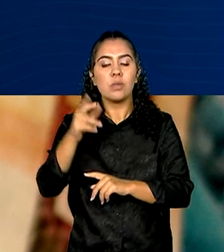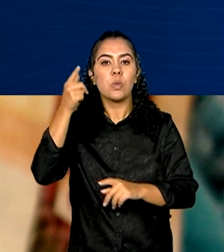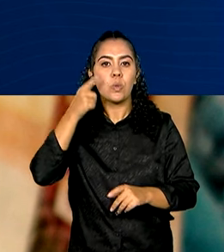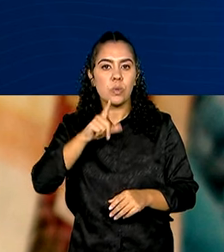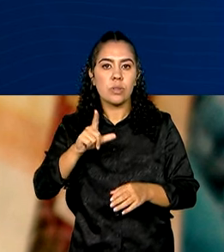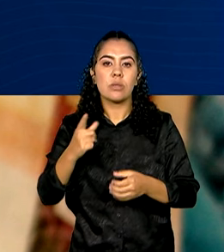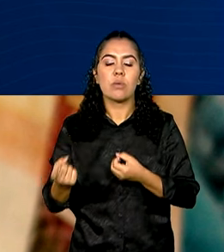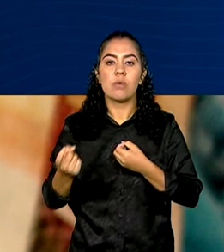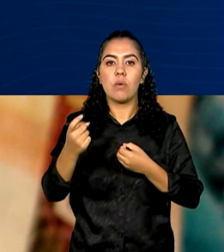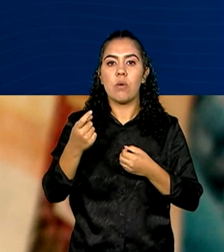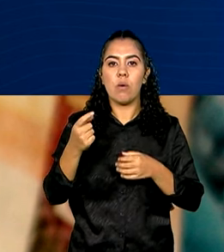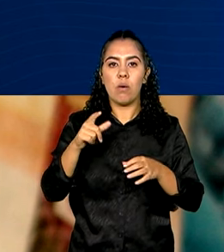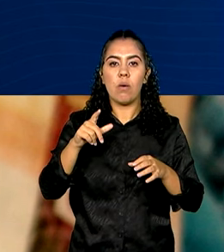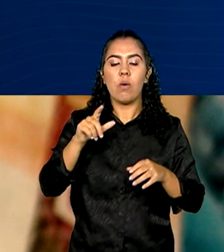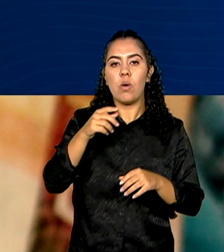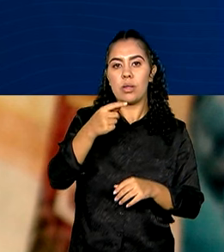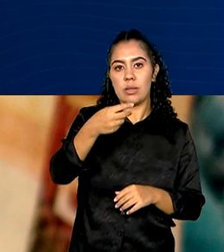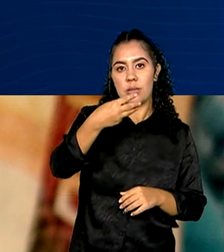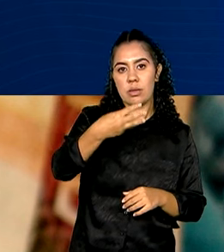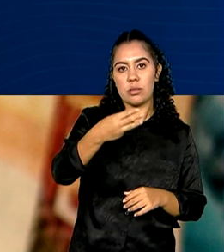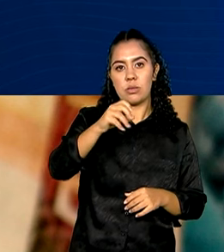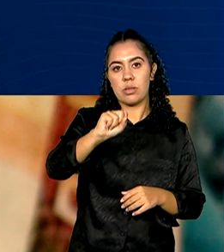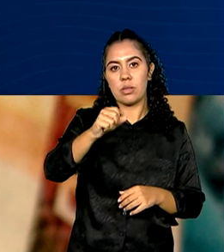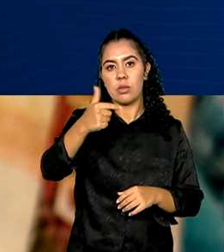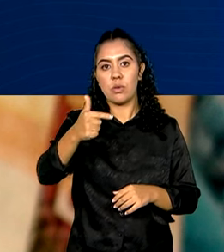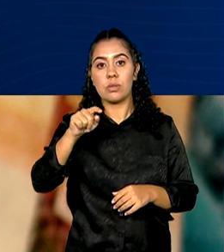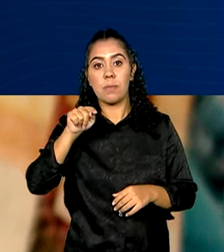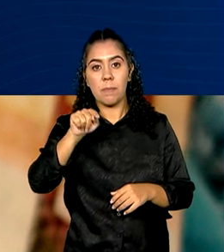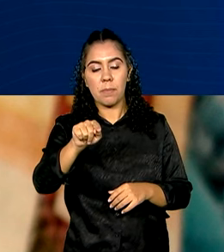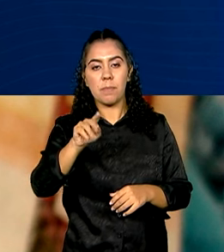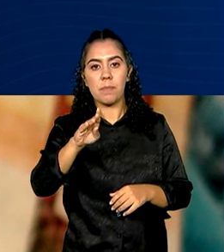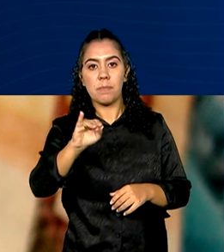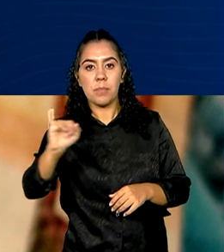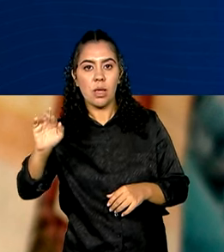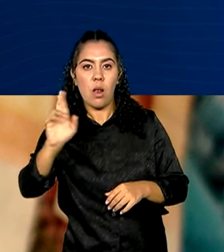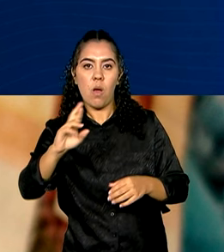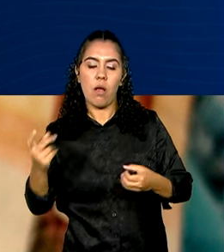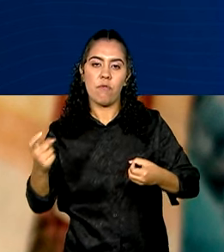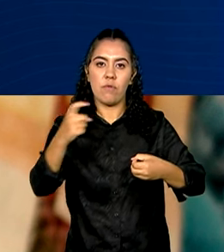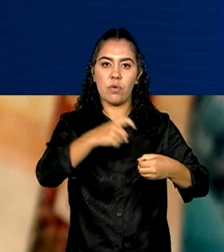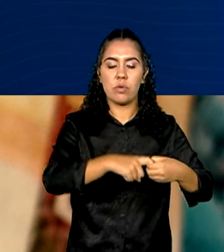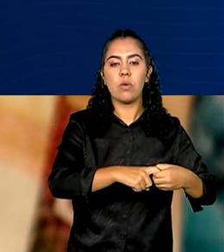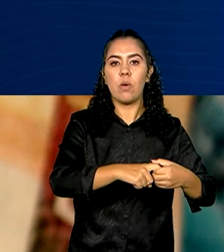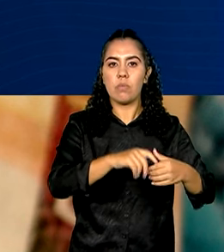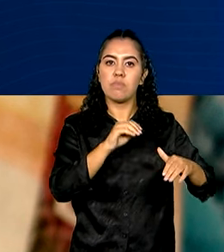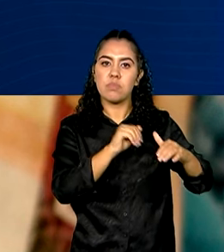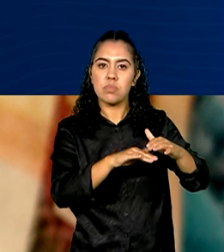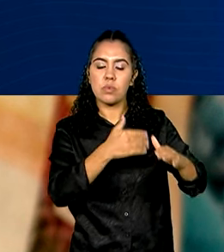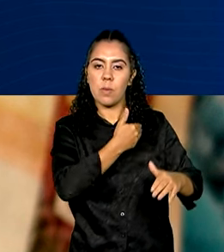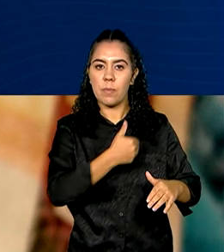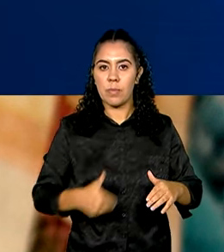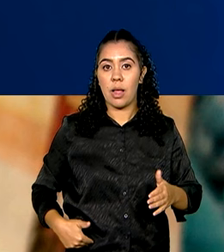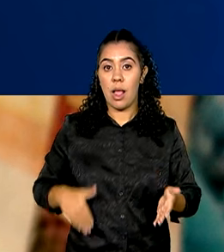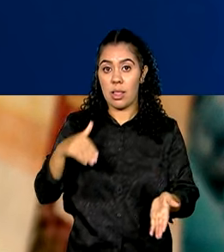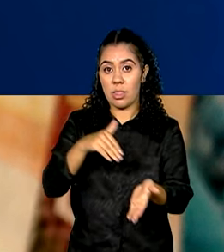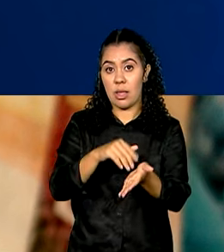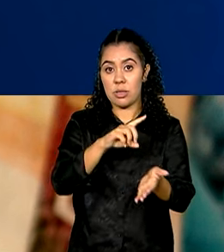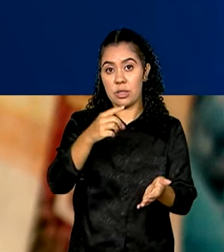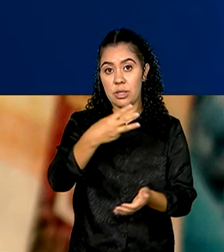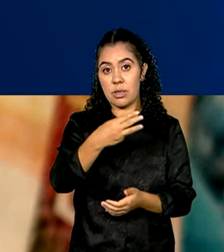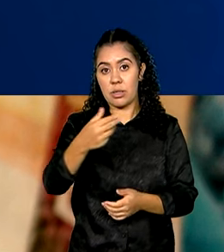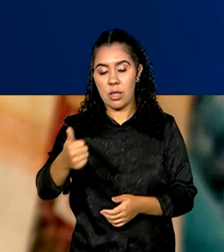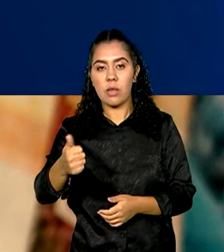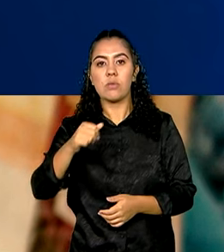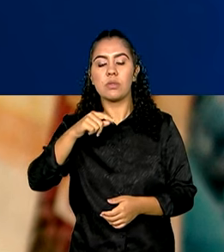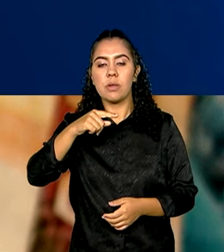$ 382 milhões aos cofres públicos. Os interessados têm até o dia 31 de maio para aproveitar a chance de